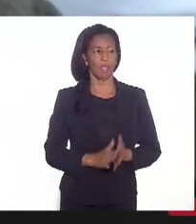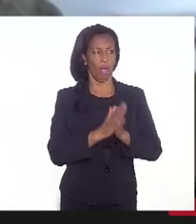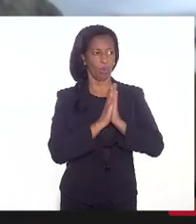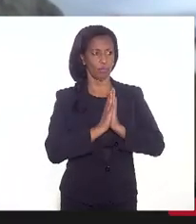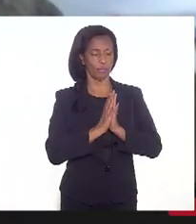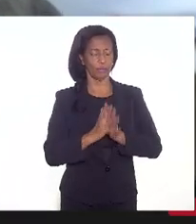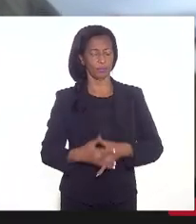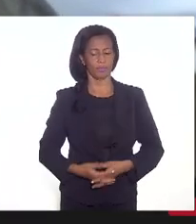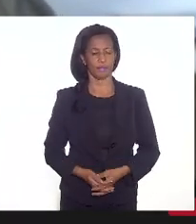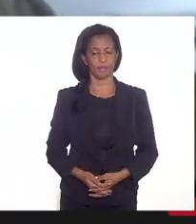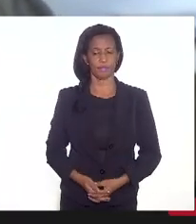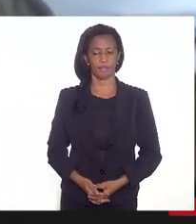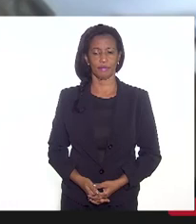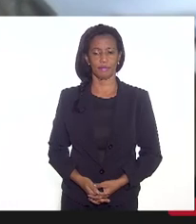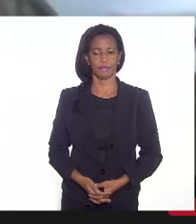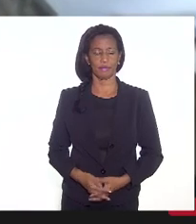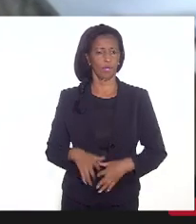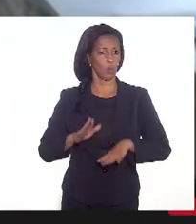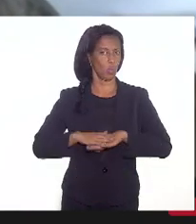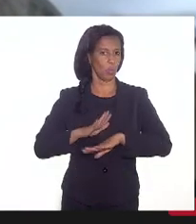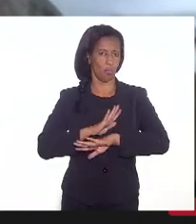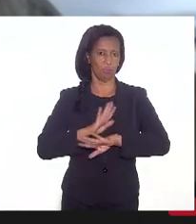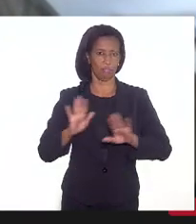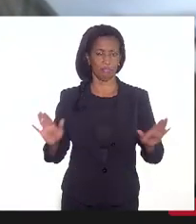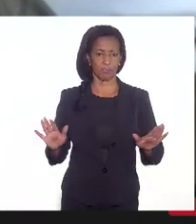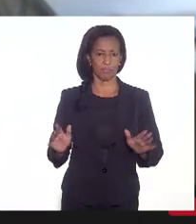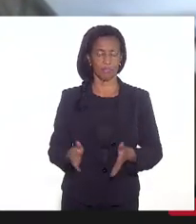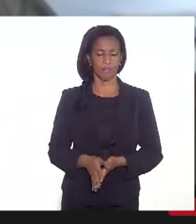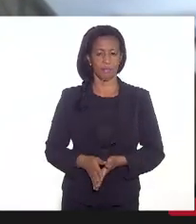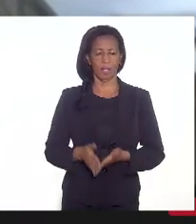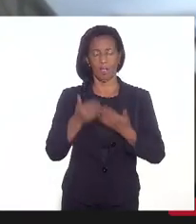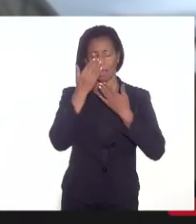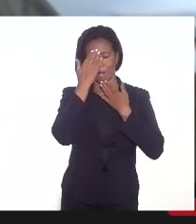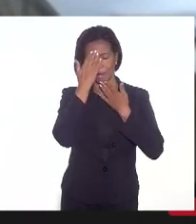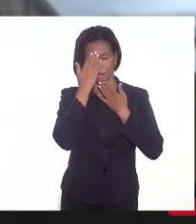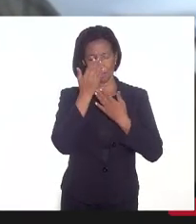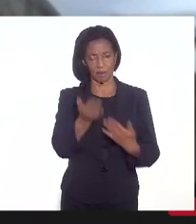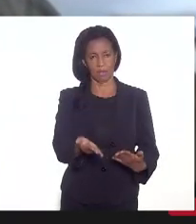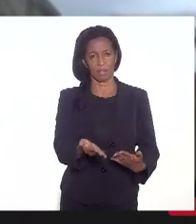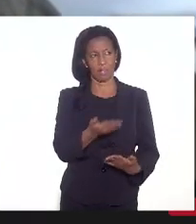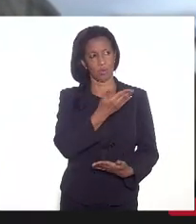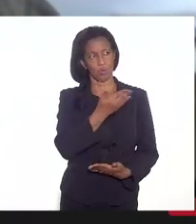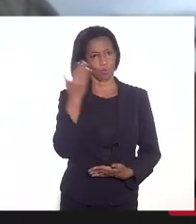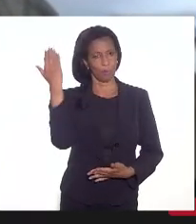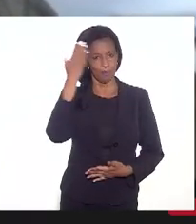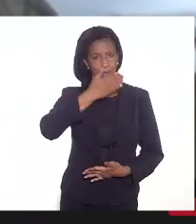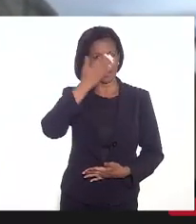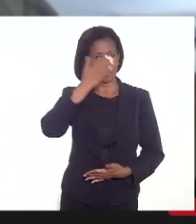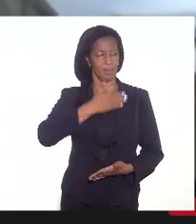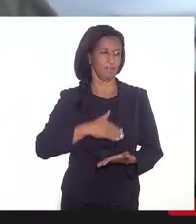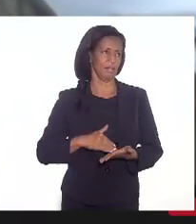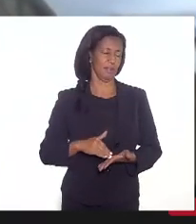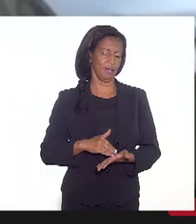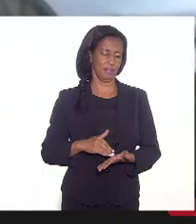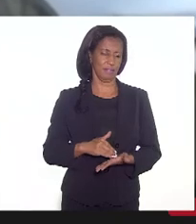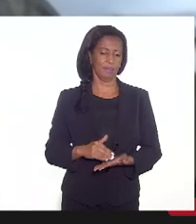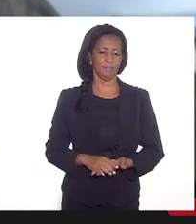favor. No mais, agradecer a sua presença, secretário,